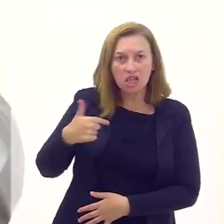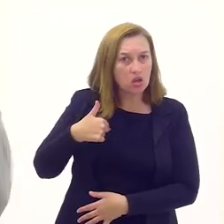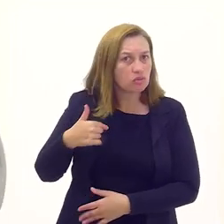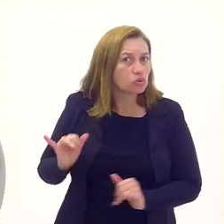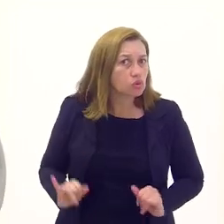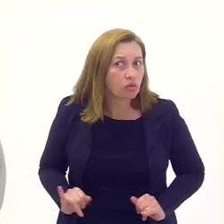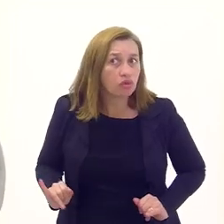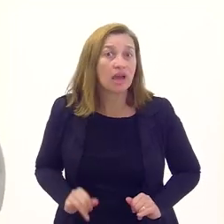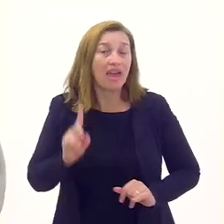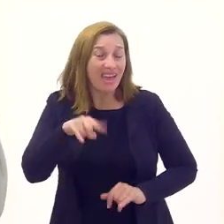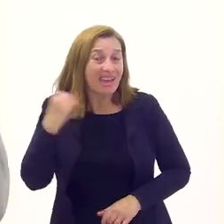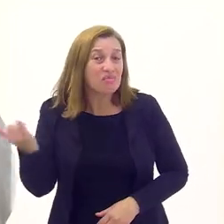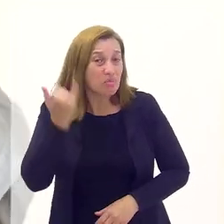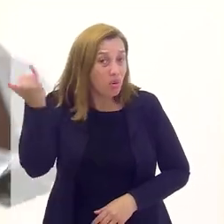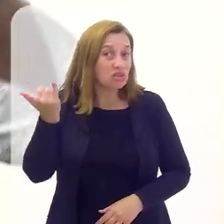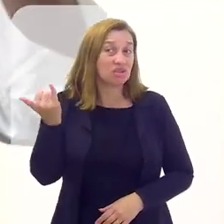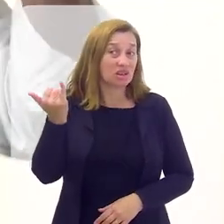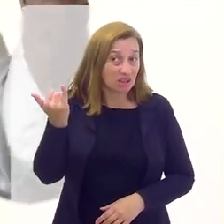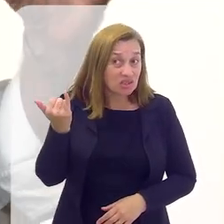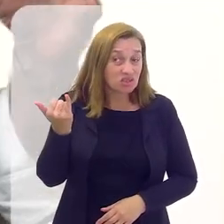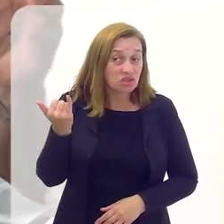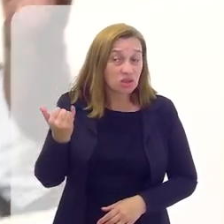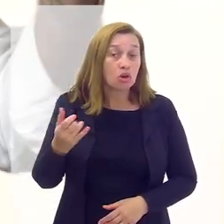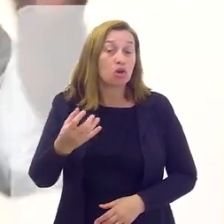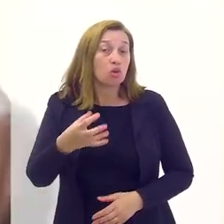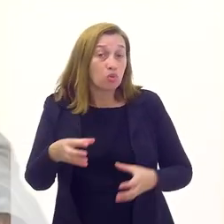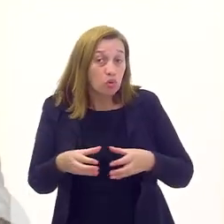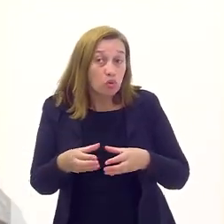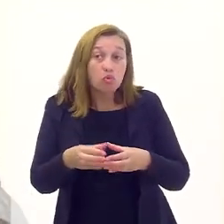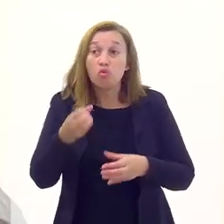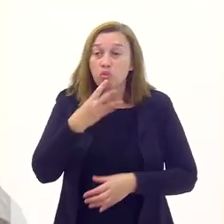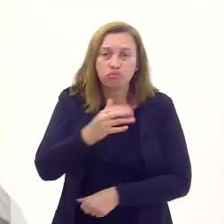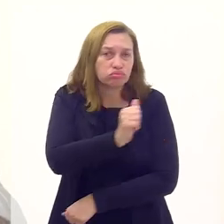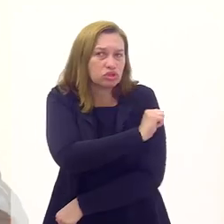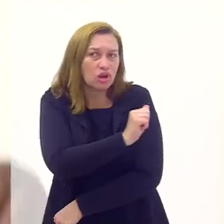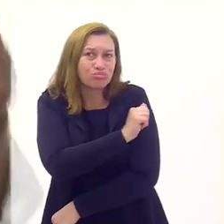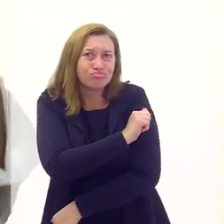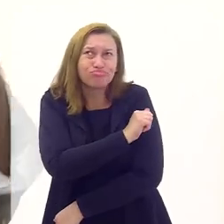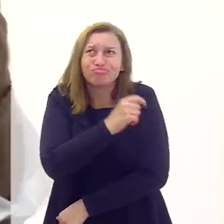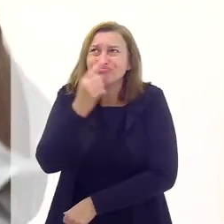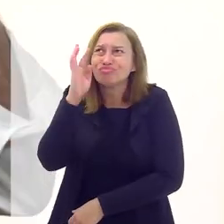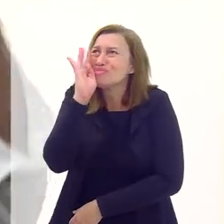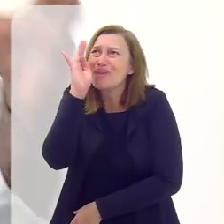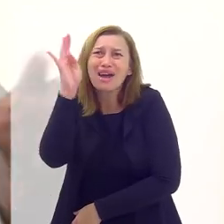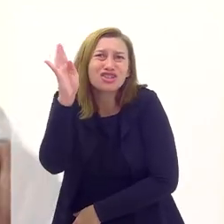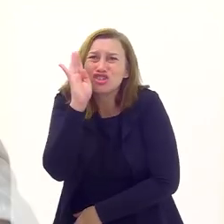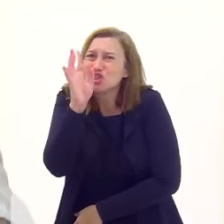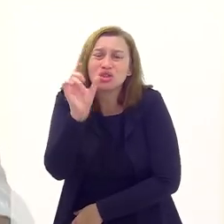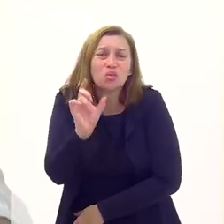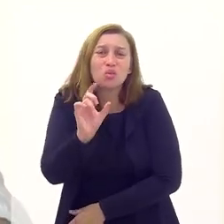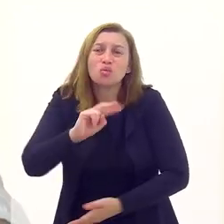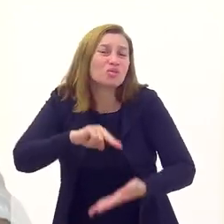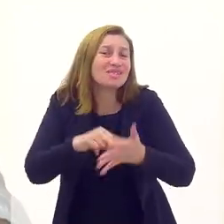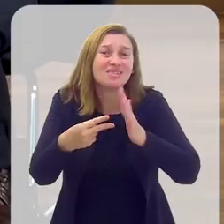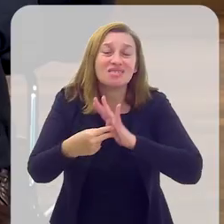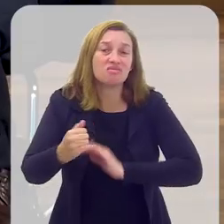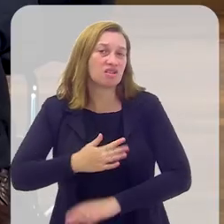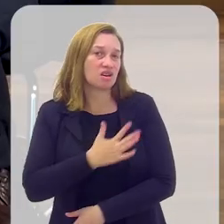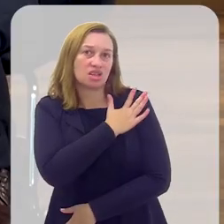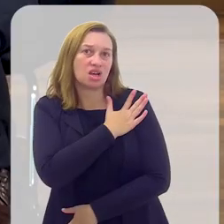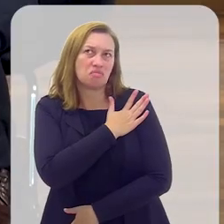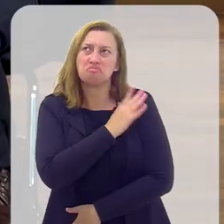Aliás, isso é uma coisa importante, porque uma parte grande da juventude, Otávio, não tem ideia do que foi a ditadura.